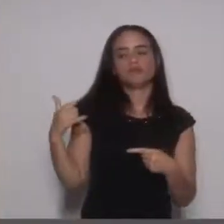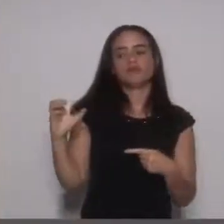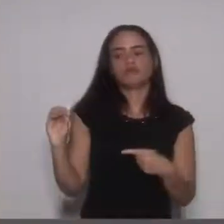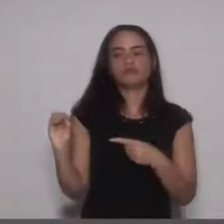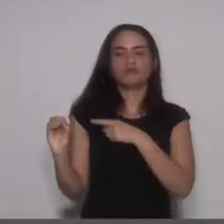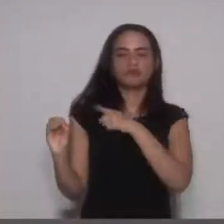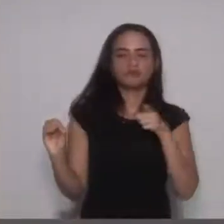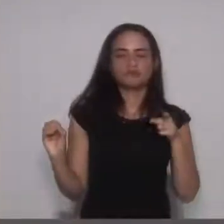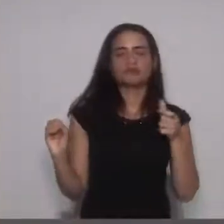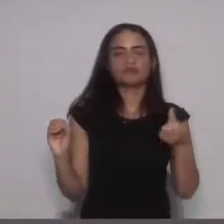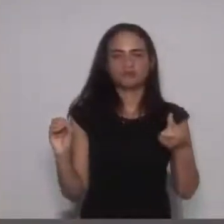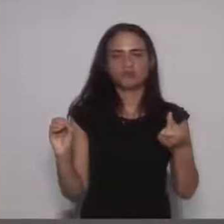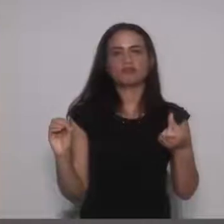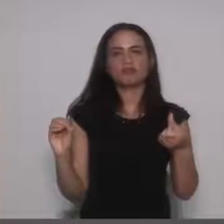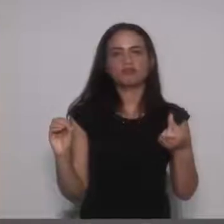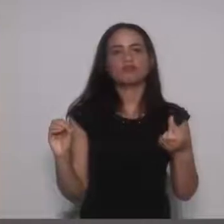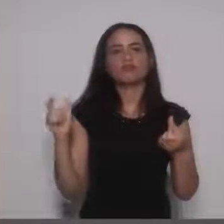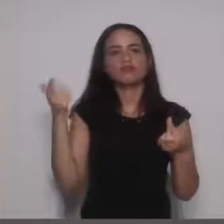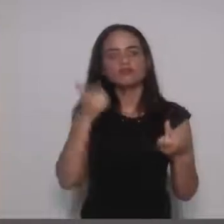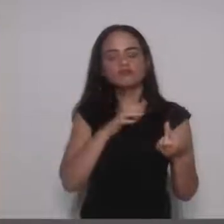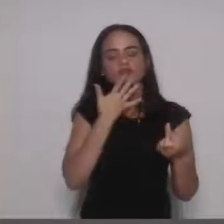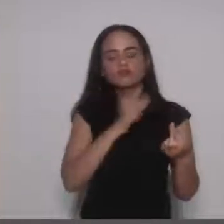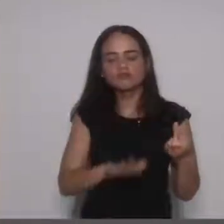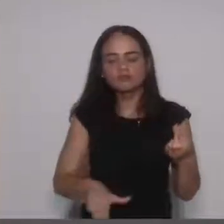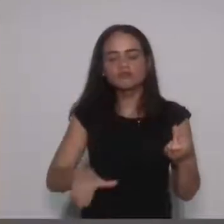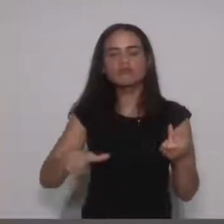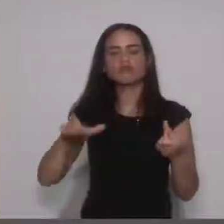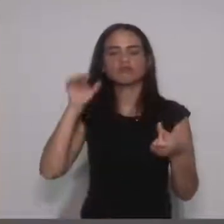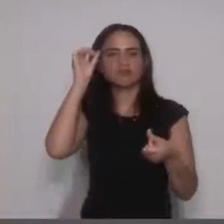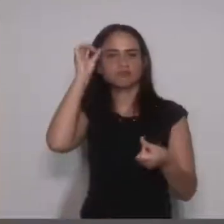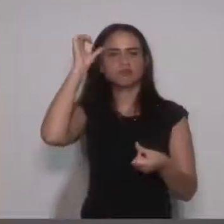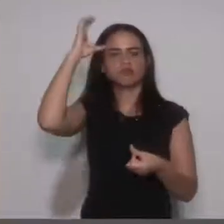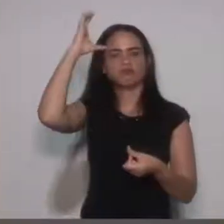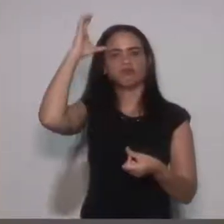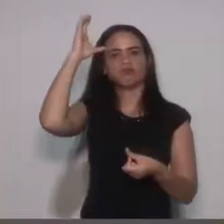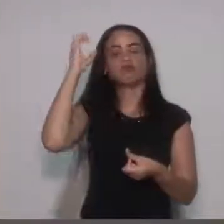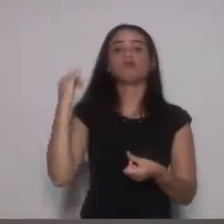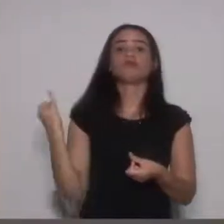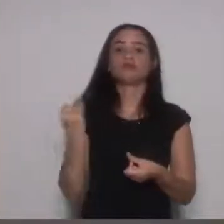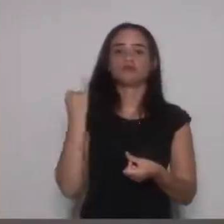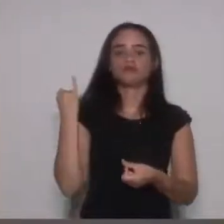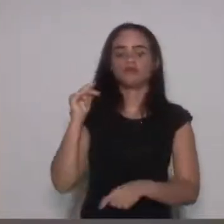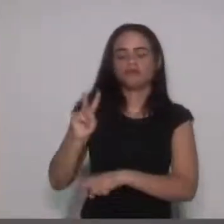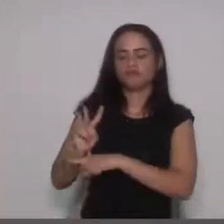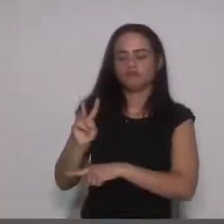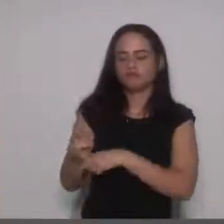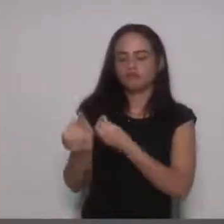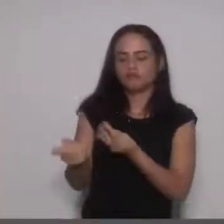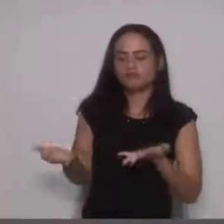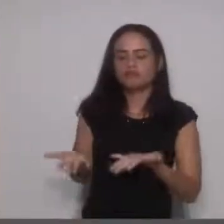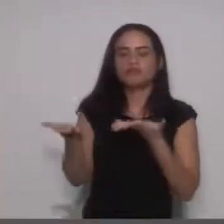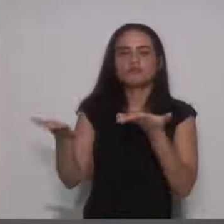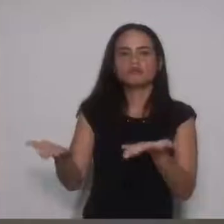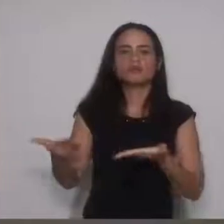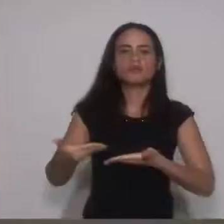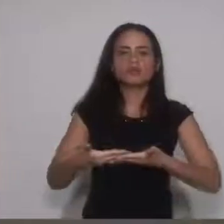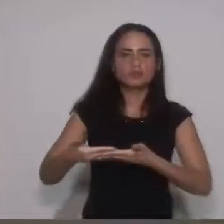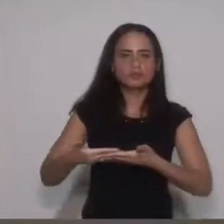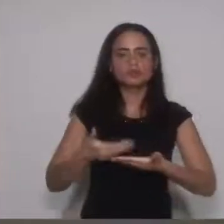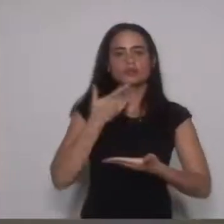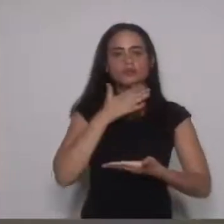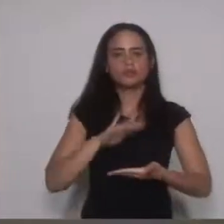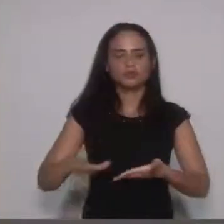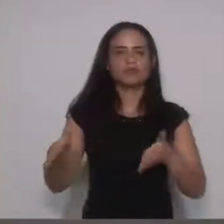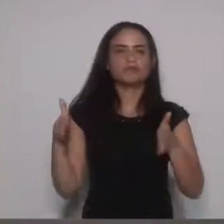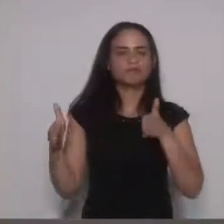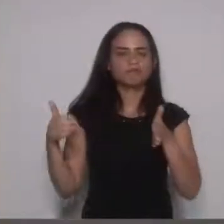formação da criança, assim como de refletir sobre o papel essencial que a qualidade afetiva aos cuidados oferecidos ao bebê e à criança na primeira infância